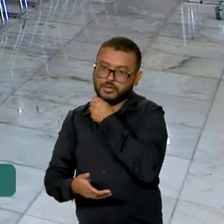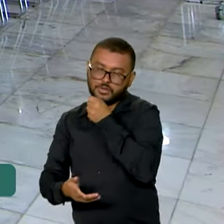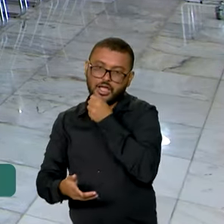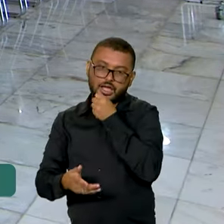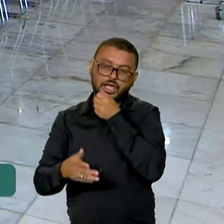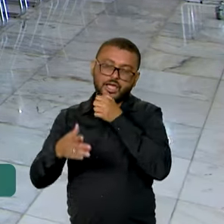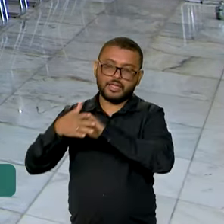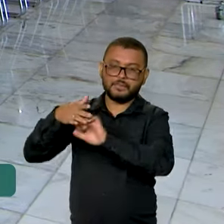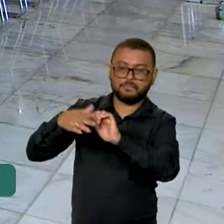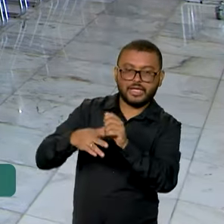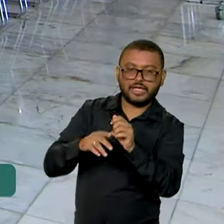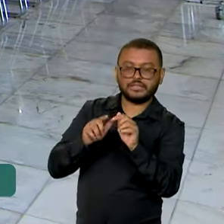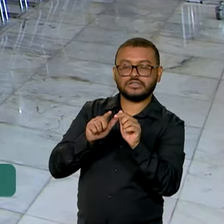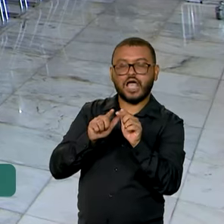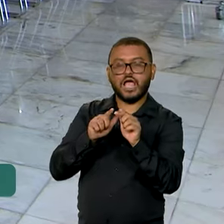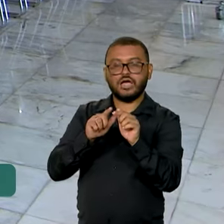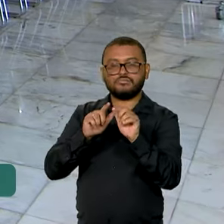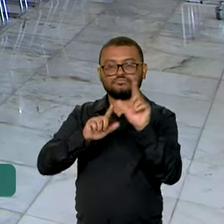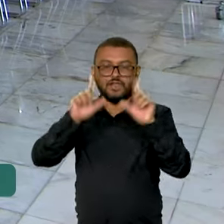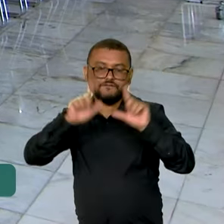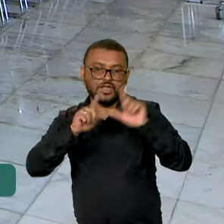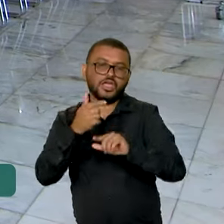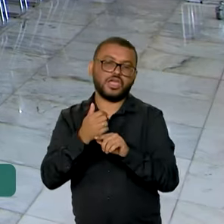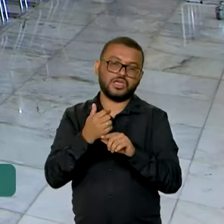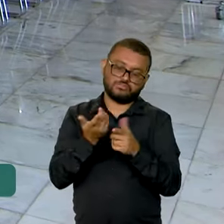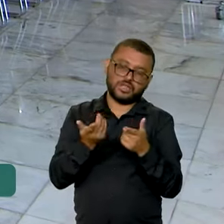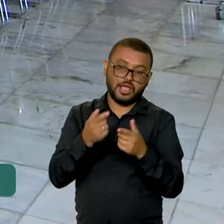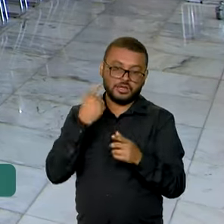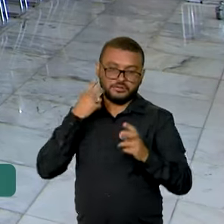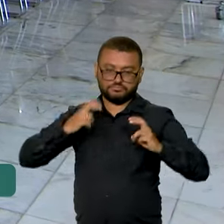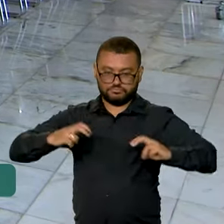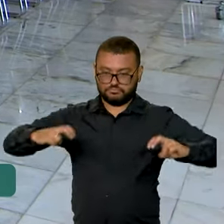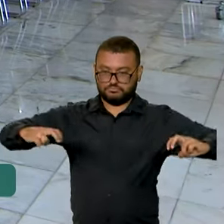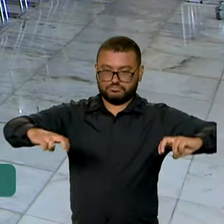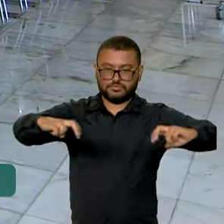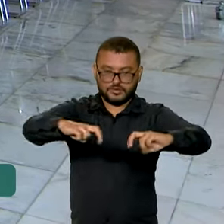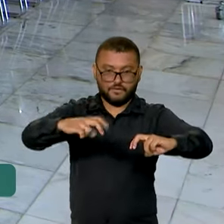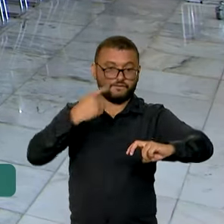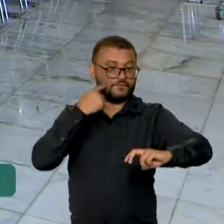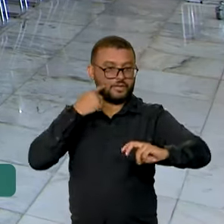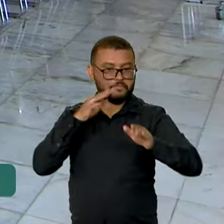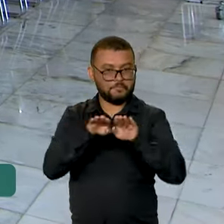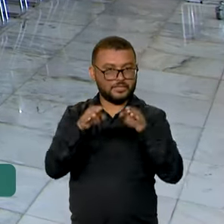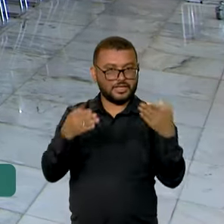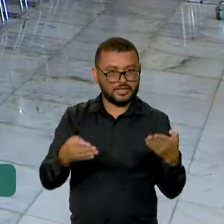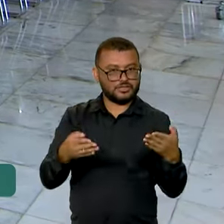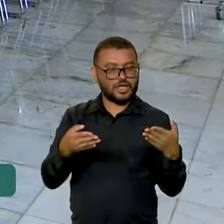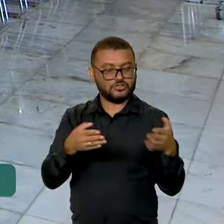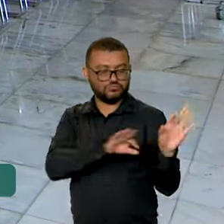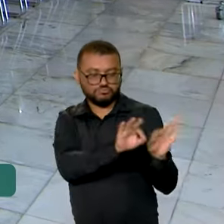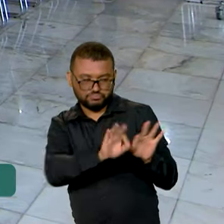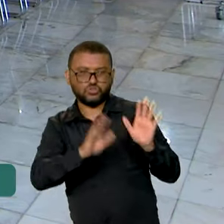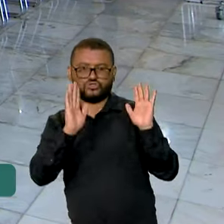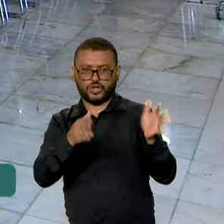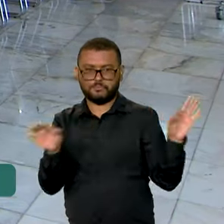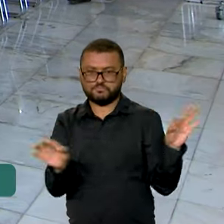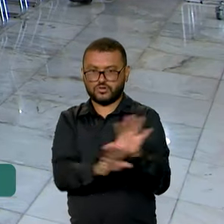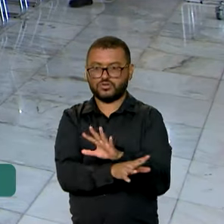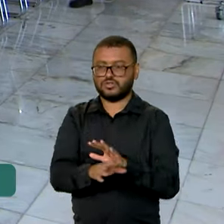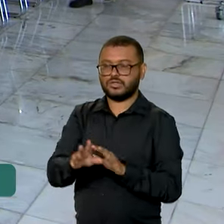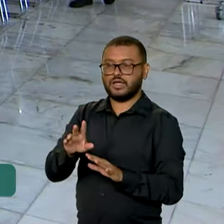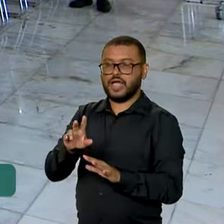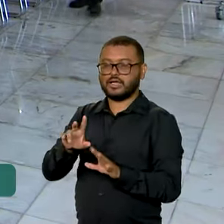editorias, de diversos veículos. Eles sentam aqui ao redor dessa mesa, que inclusive já está pronta, e aí são